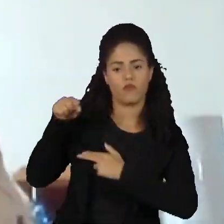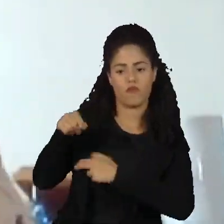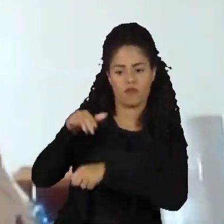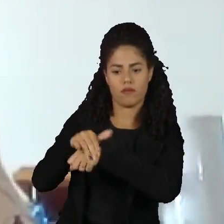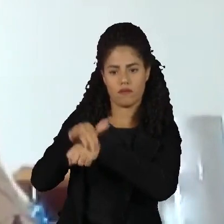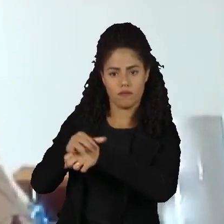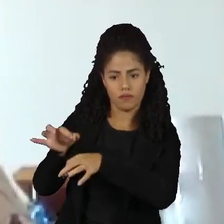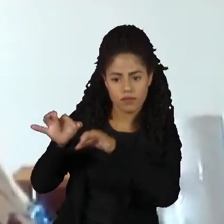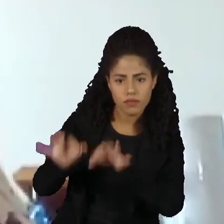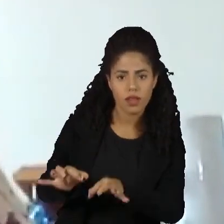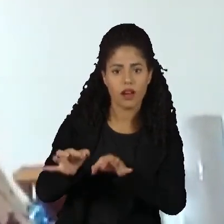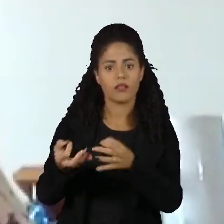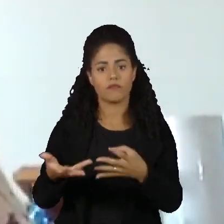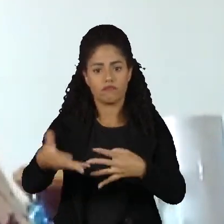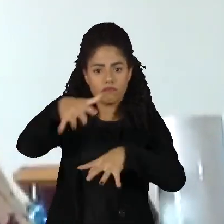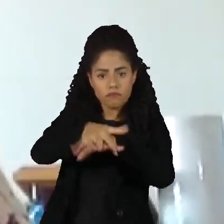de inclusão da sociedade.